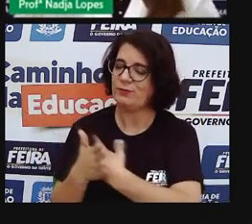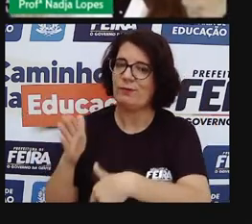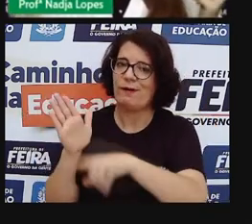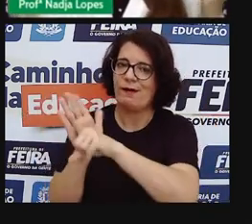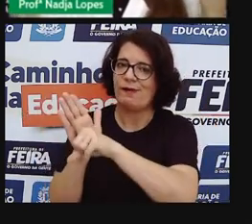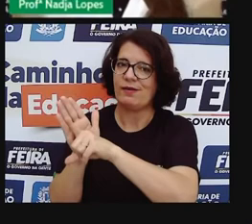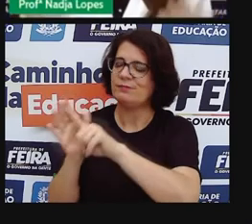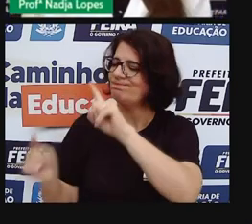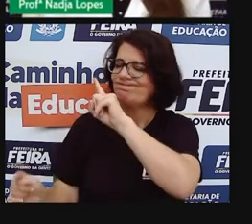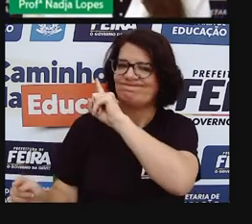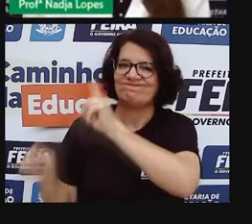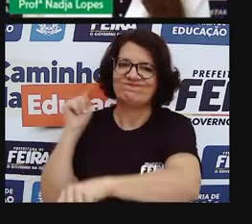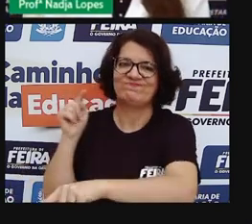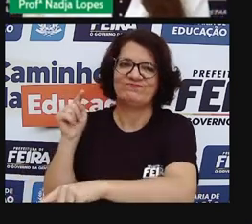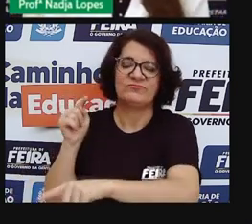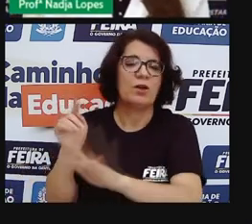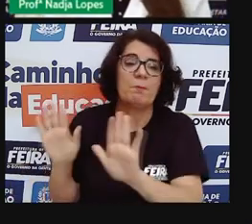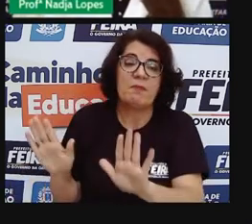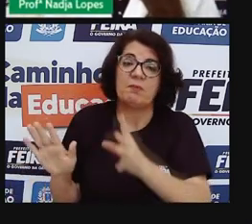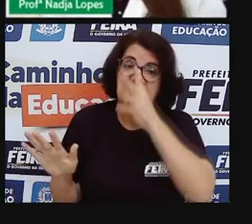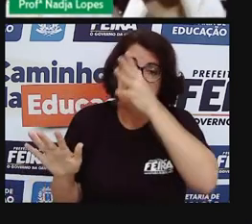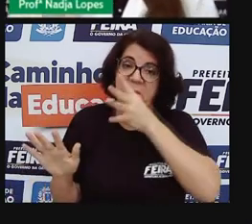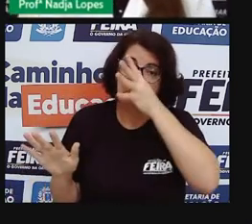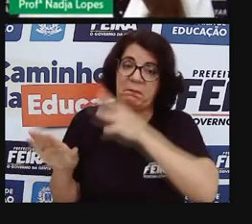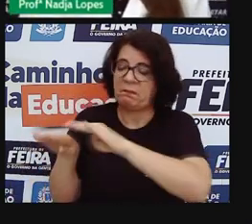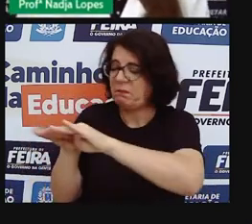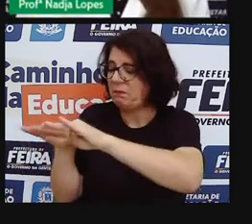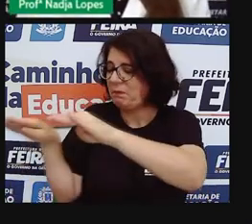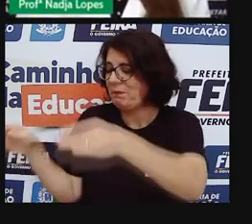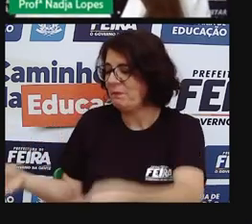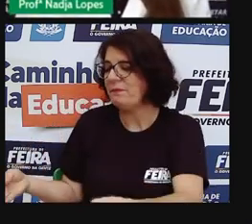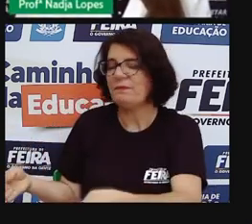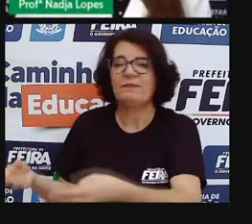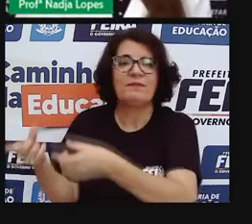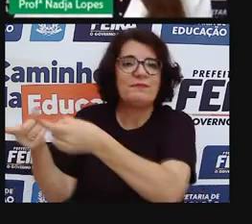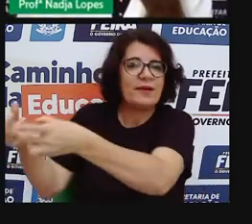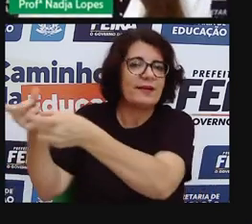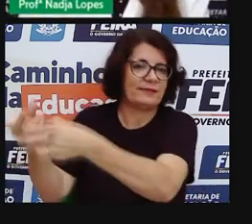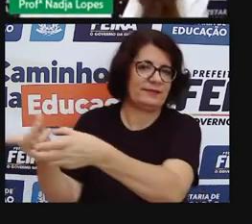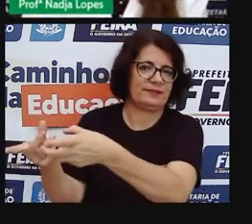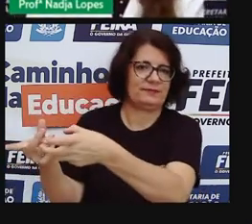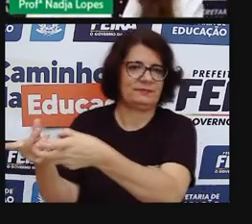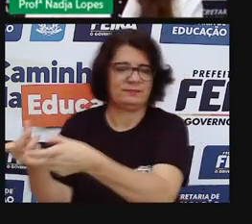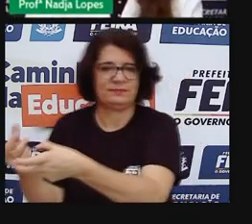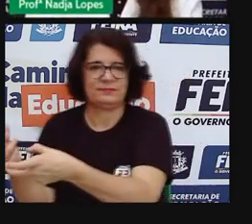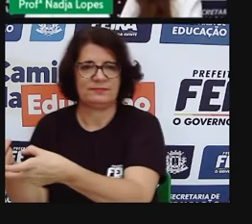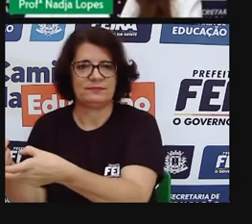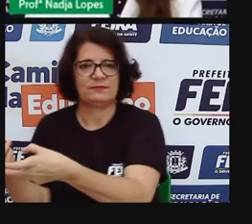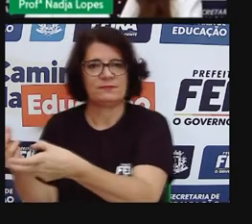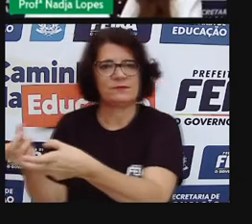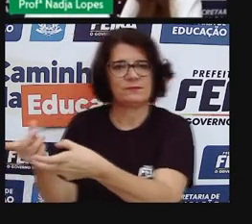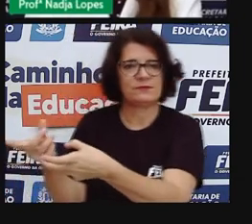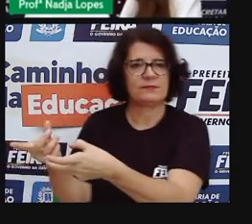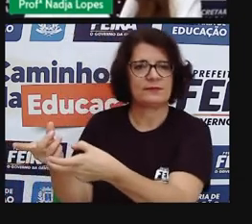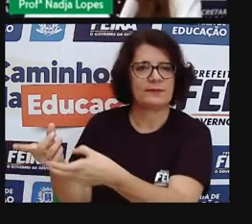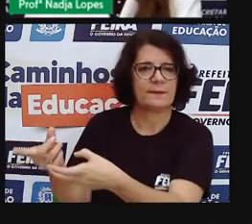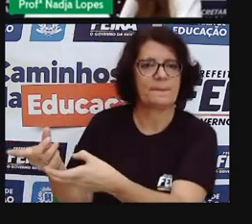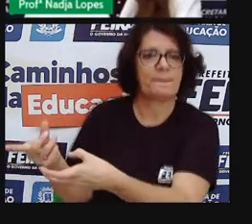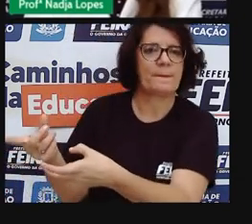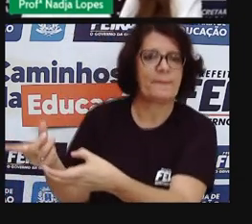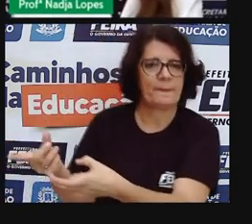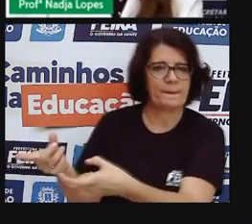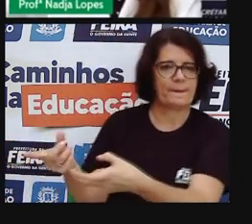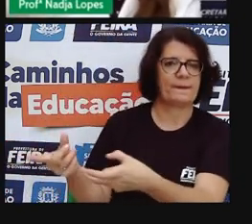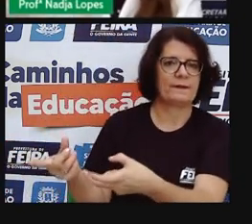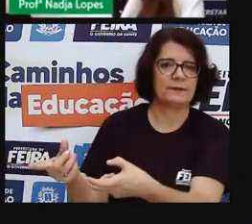precisa de uma fonte de renda, que precisa trabalhar e, às vezes, colocar uma barraca, né, em algum lugar é mais